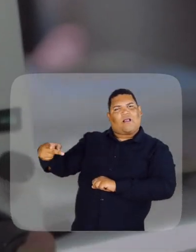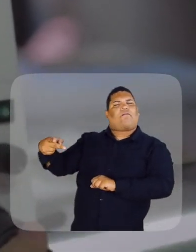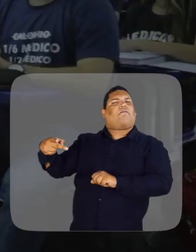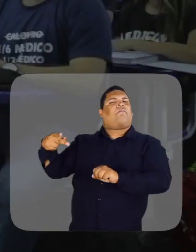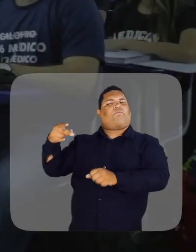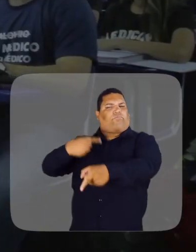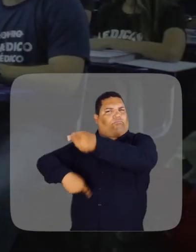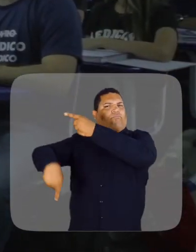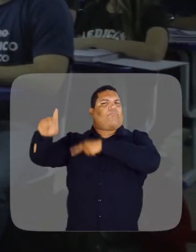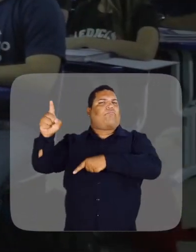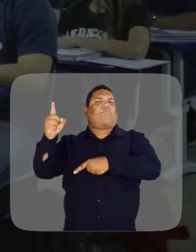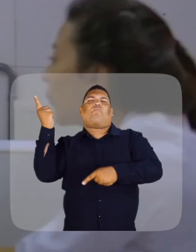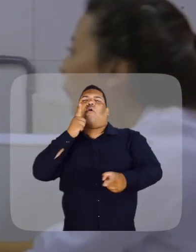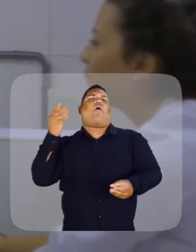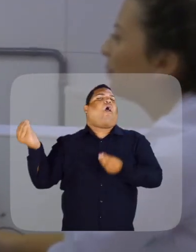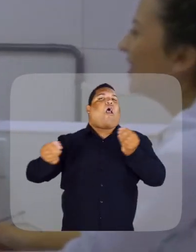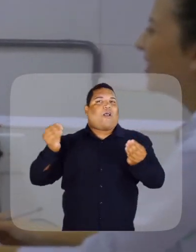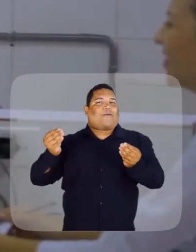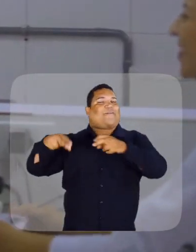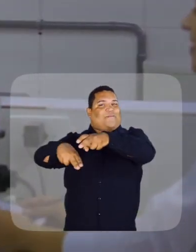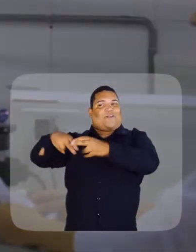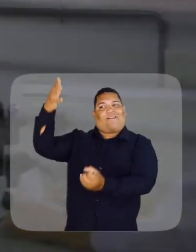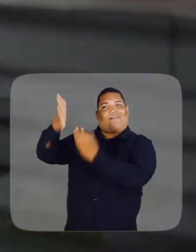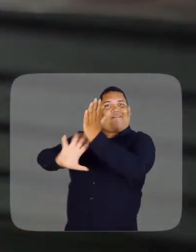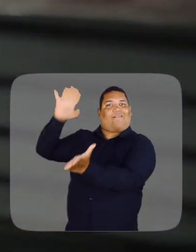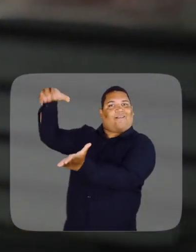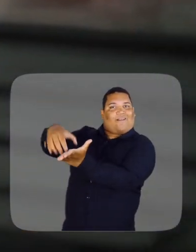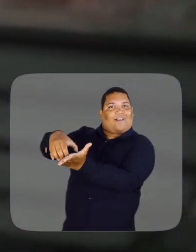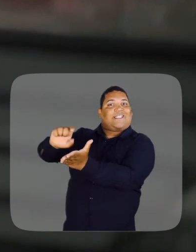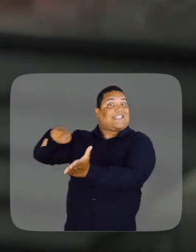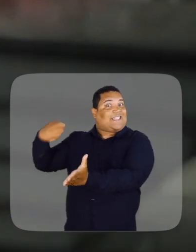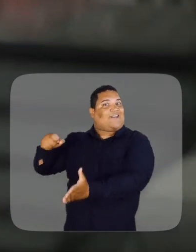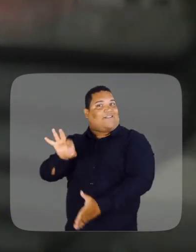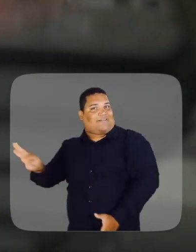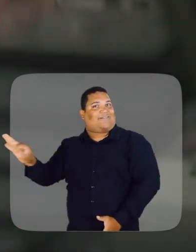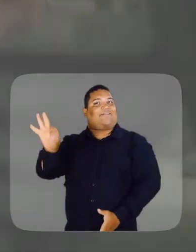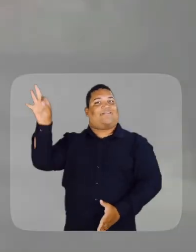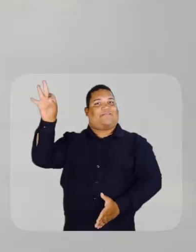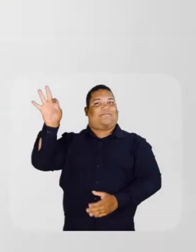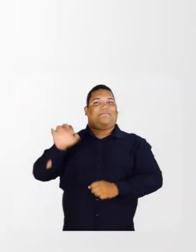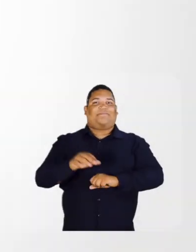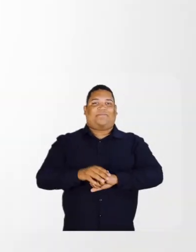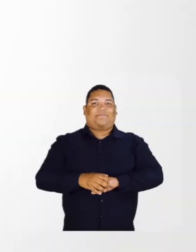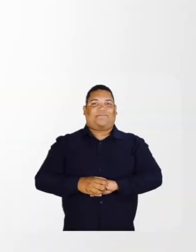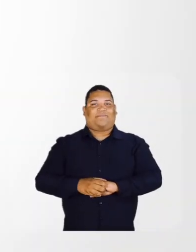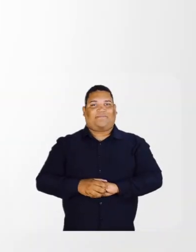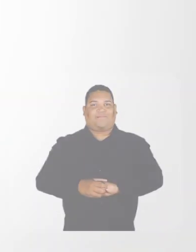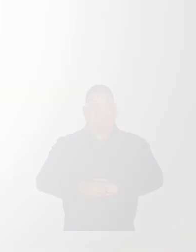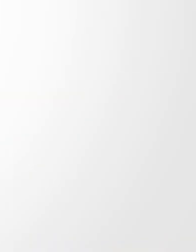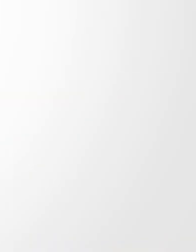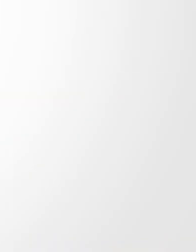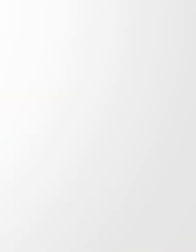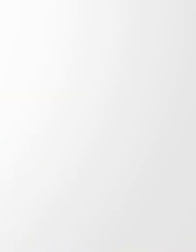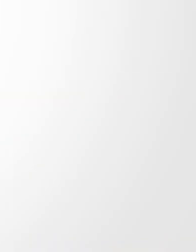Um dos maiores fatores dessa transformação se deu com a chegada da Universidade Federal do Maranhão.